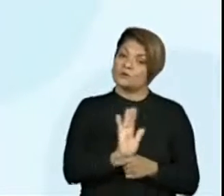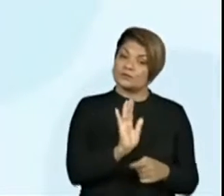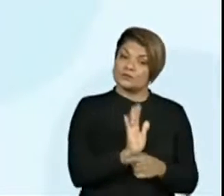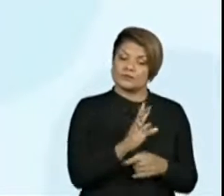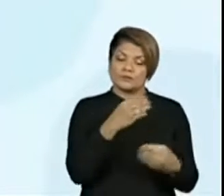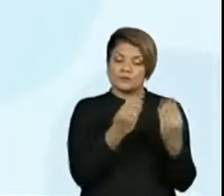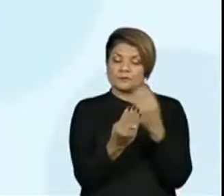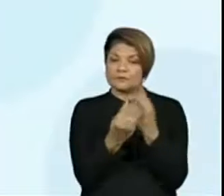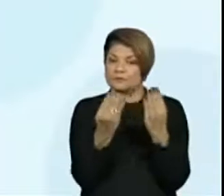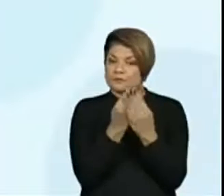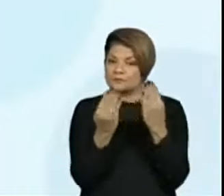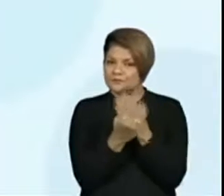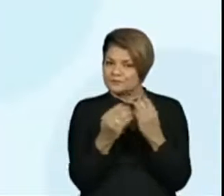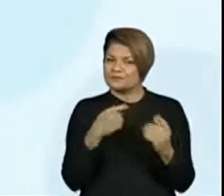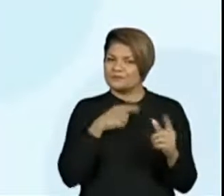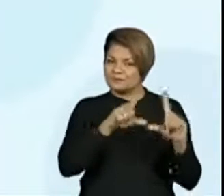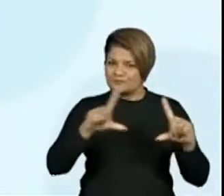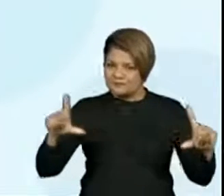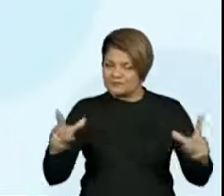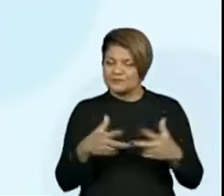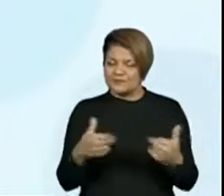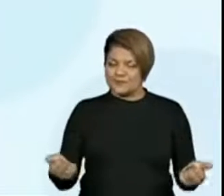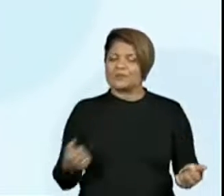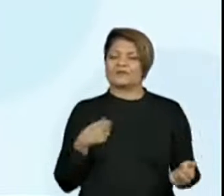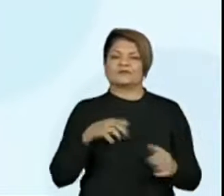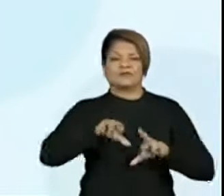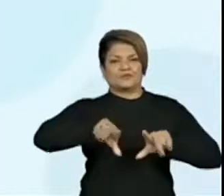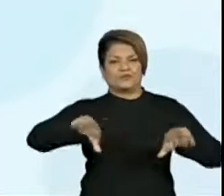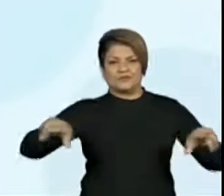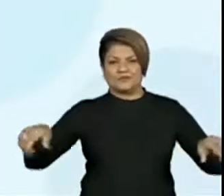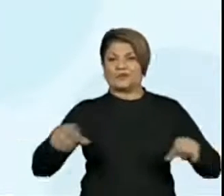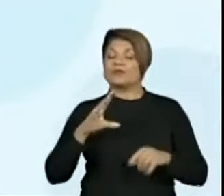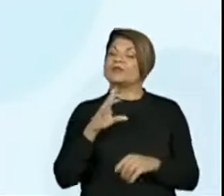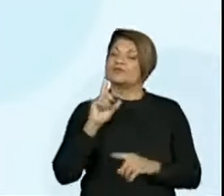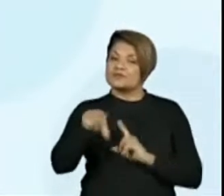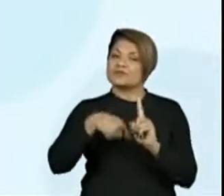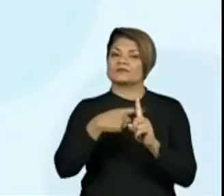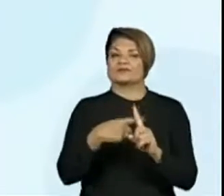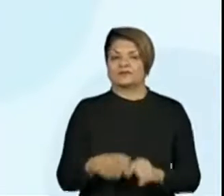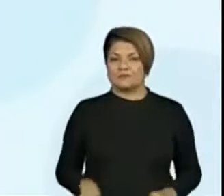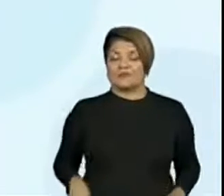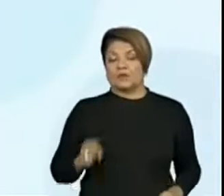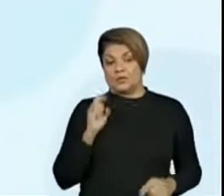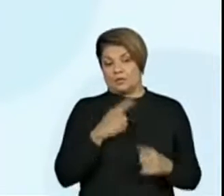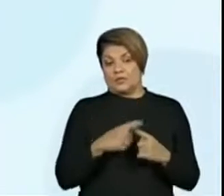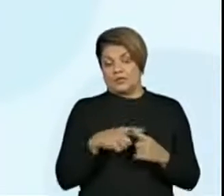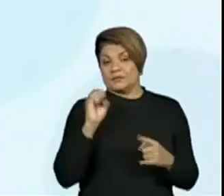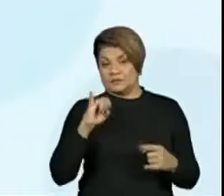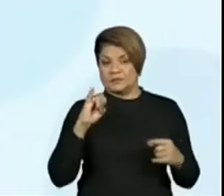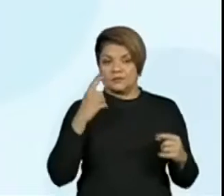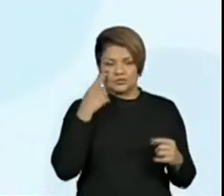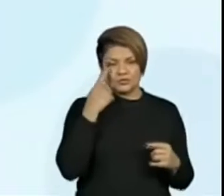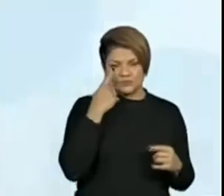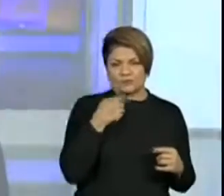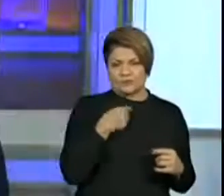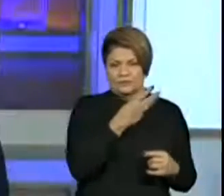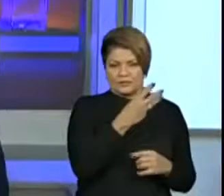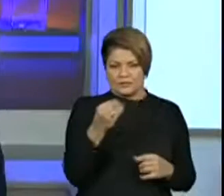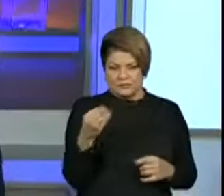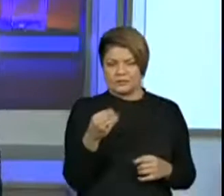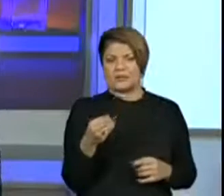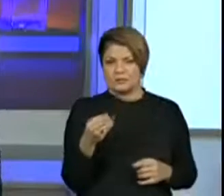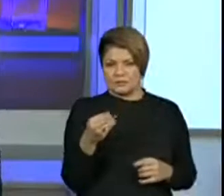manipulável, por meio de diferentes adições. Então nós vimos que se nós adicionarmos, pegarmos o 300,